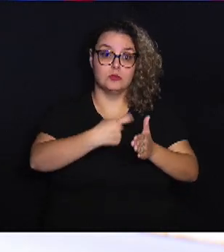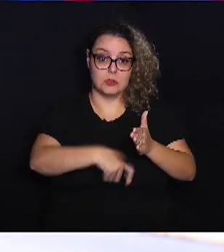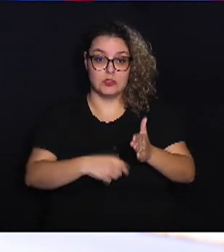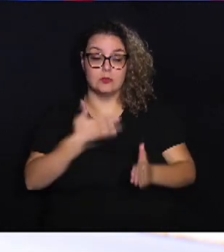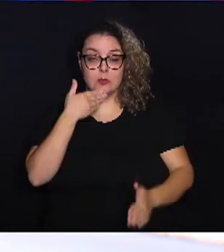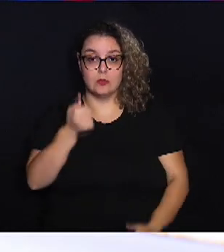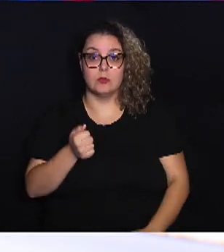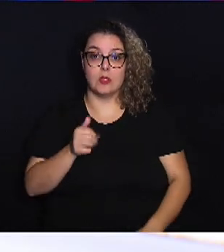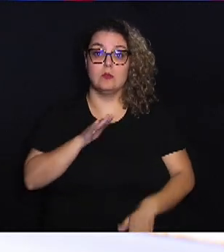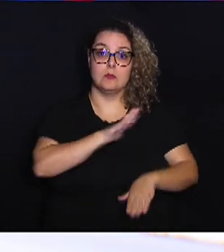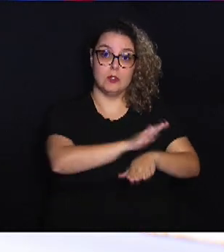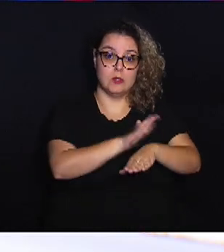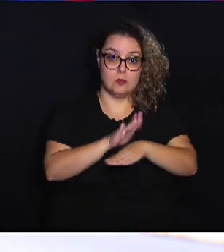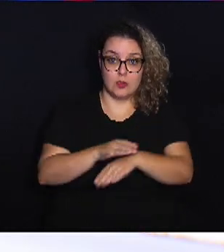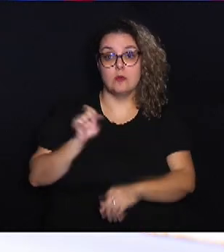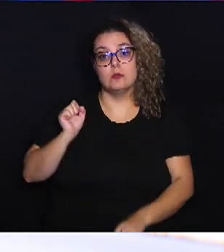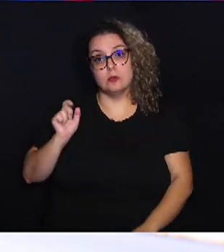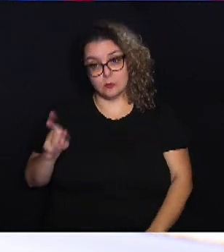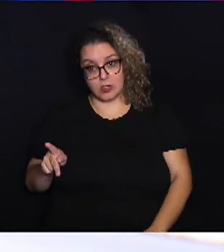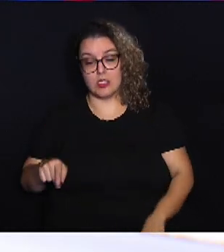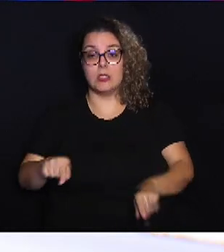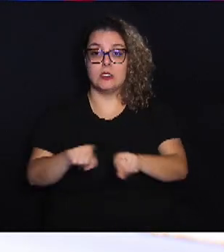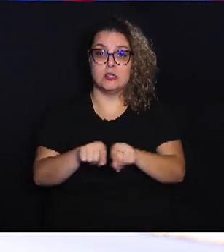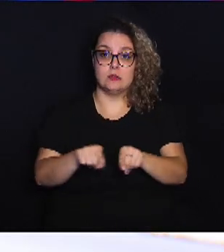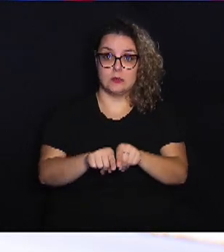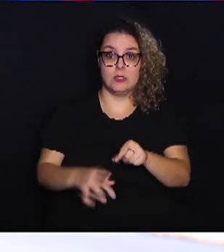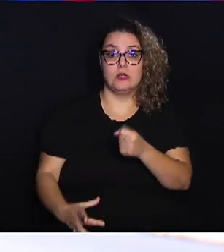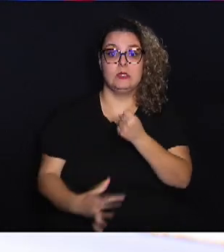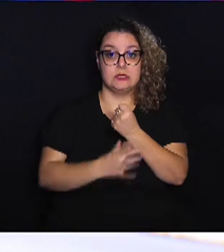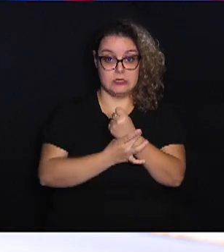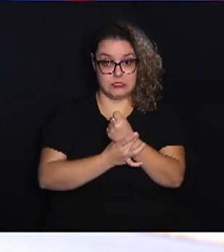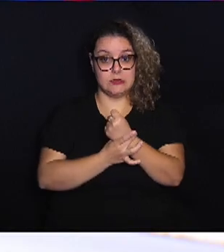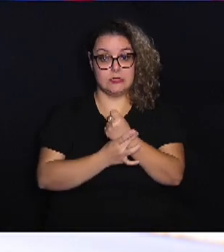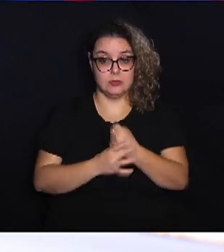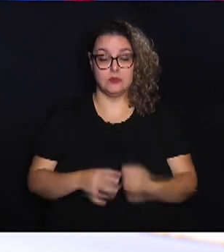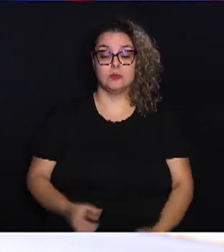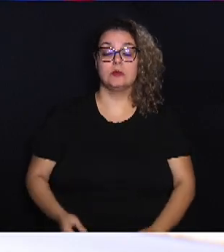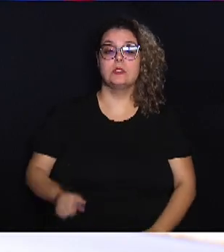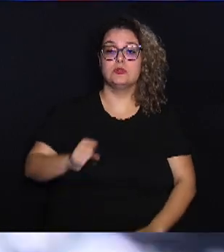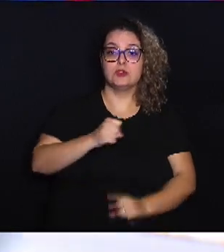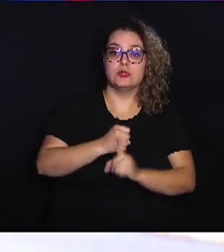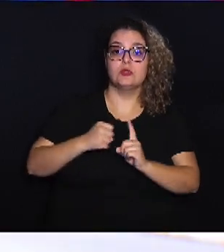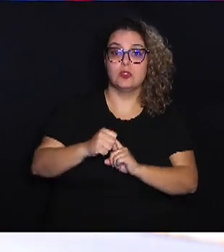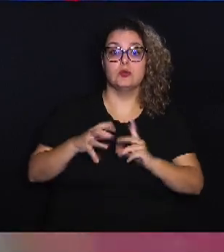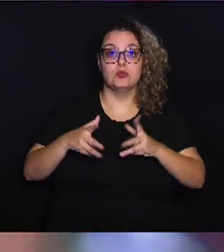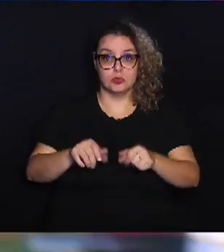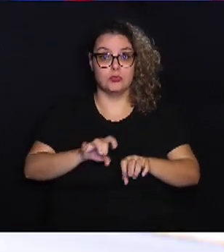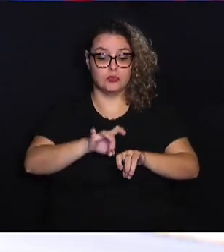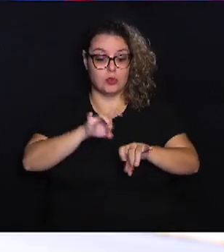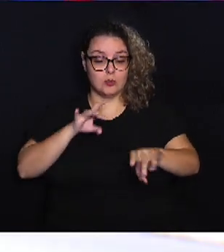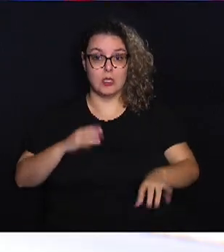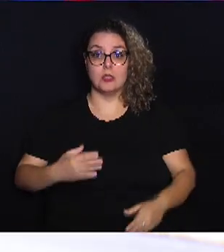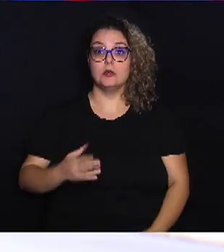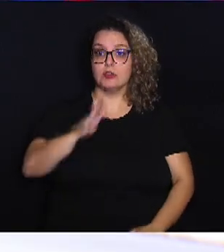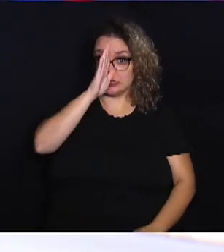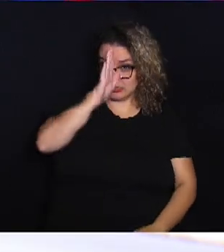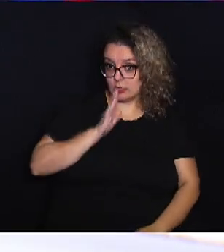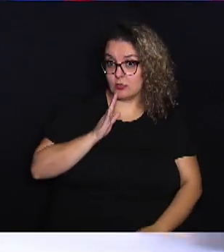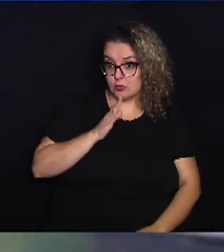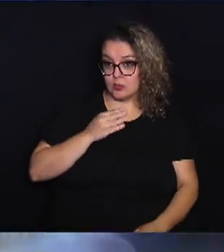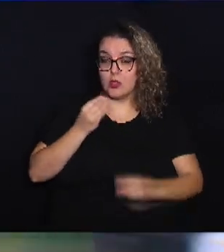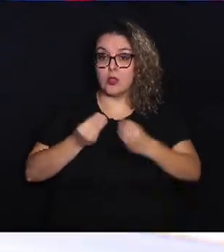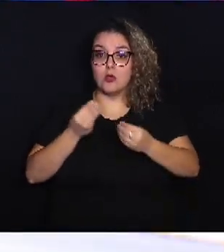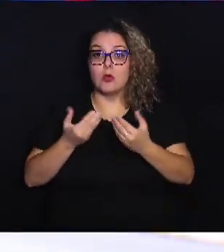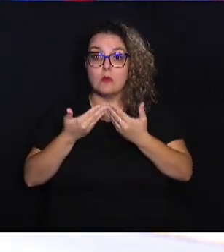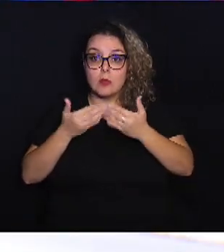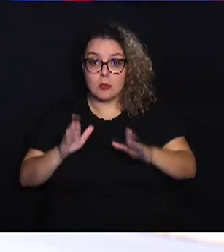de contribuir para a aposentadoria e para a seguridade social. E tudo isso é online e gratuito. E para explicar como abrir a